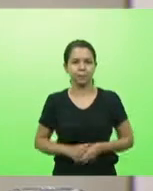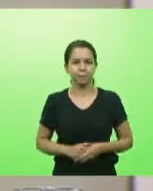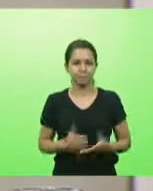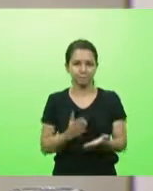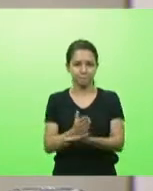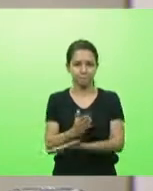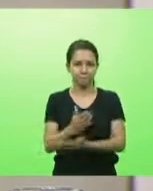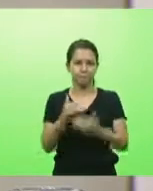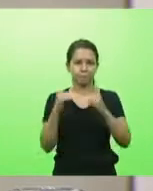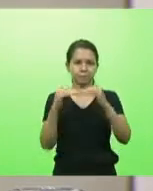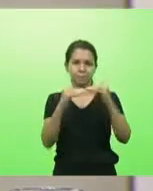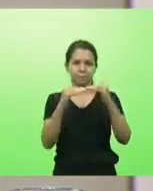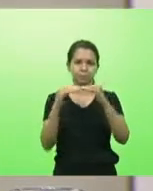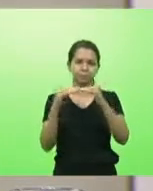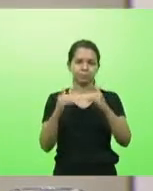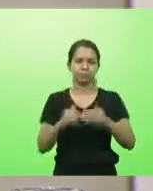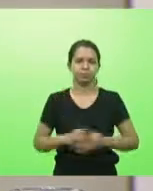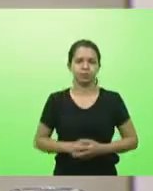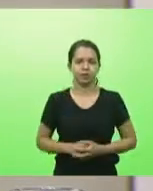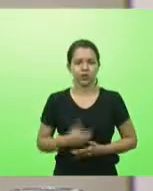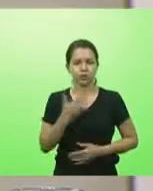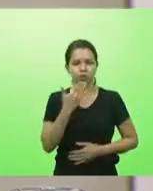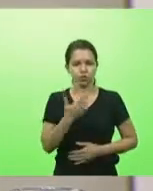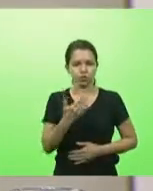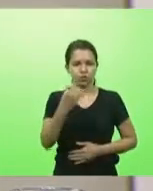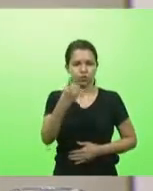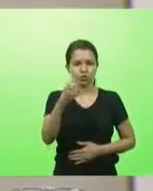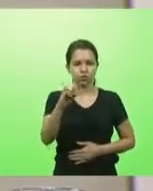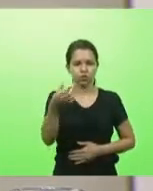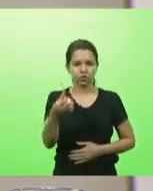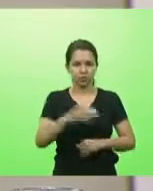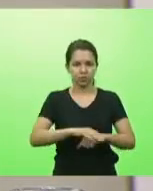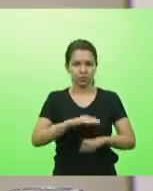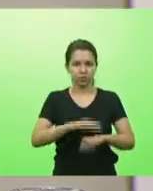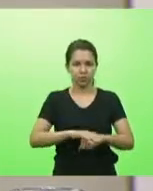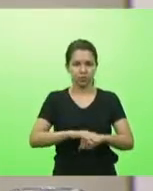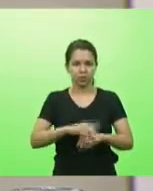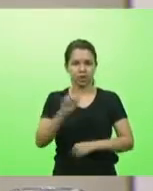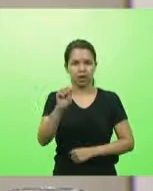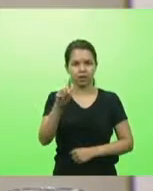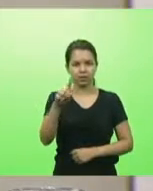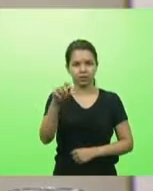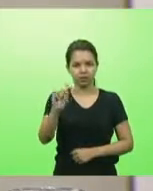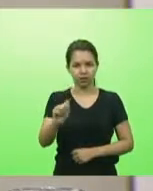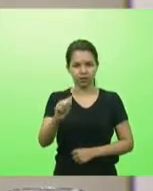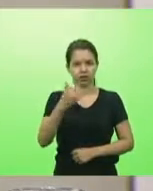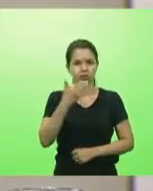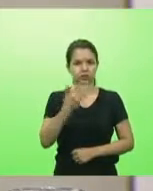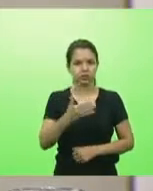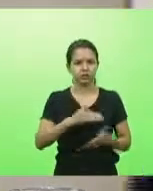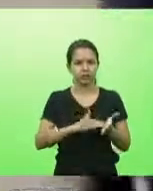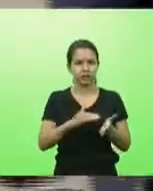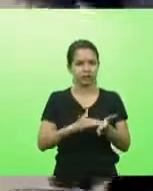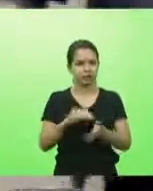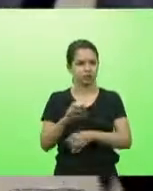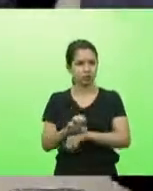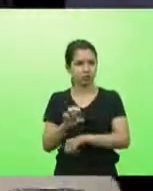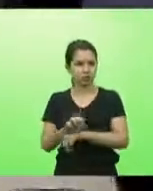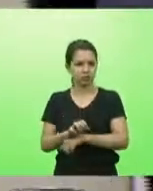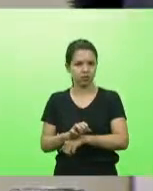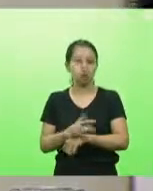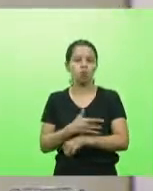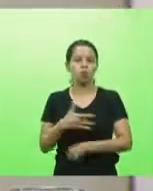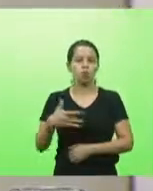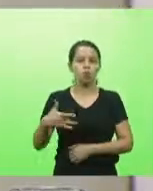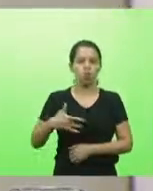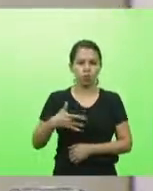Aprovado por unanimidade. Pedindo informação 106, autor deputada Ada De Luca, solicitando ao secretário de Estado da Saúde Informações acerca